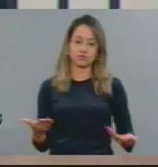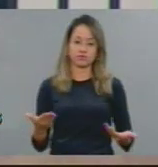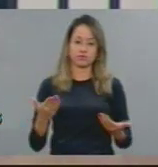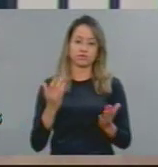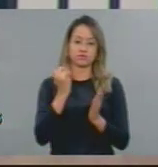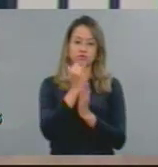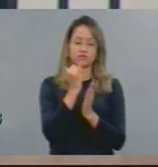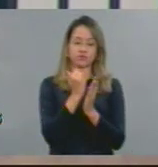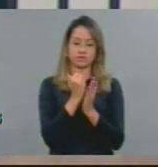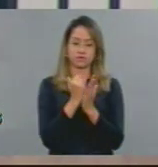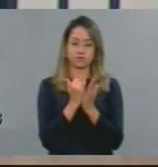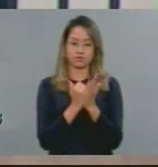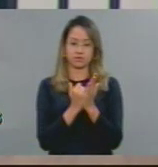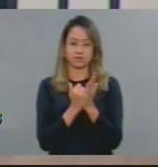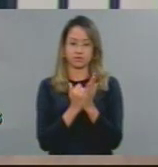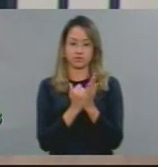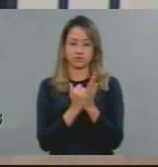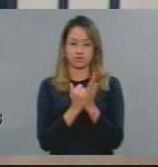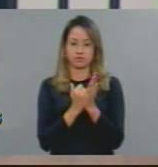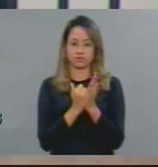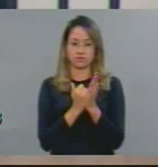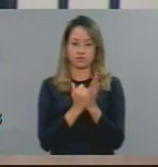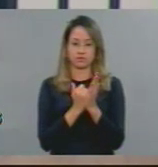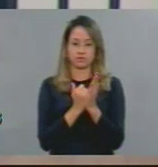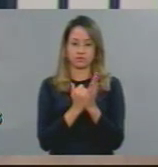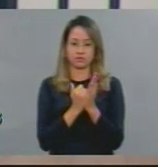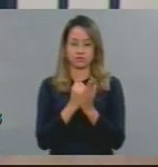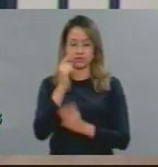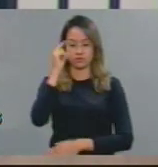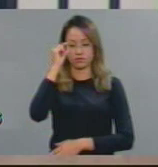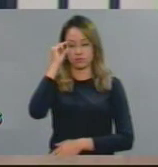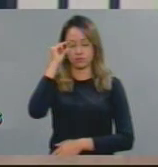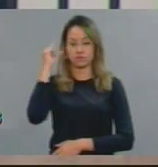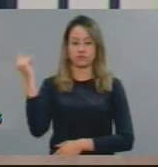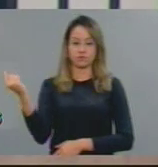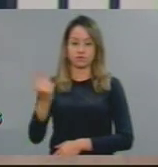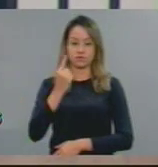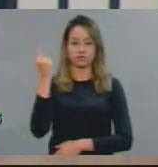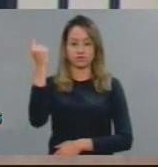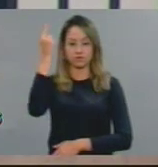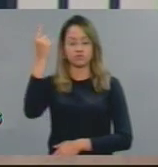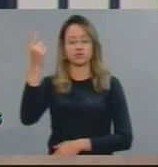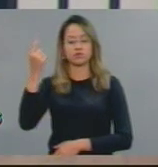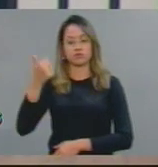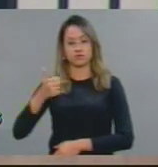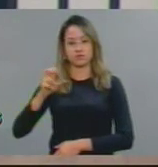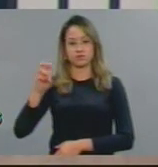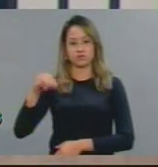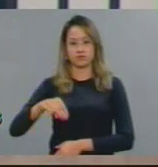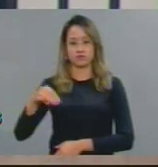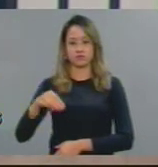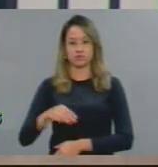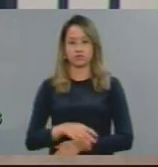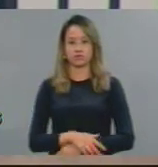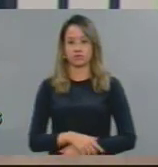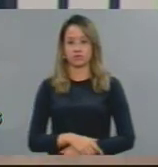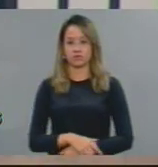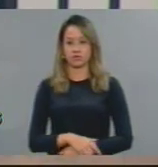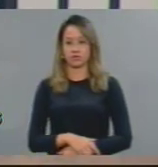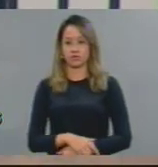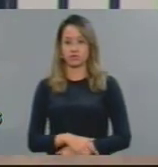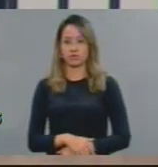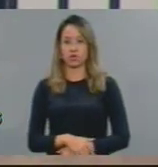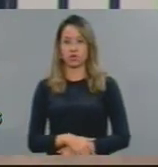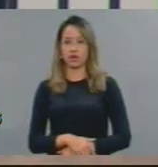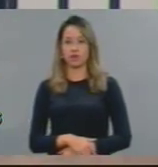Convido agora o nosso novo deputado Renato Rosano, que é explorar até 15 minutos no terceiro tempo do